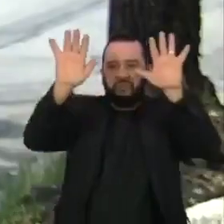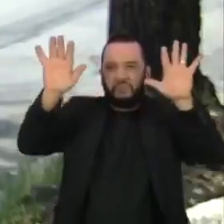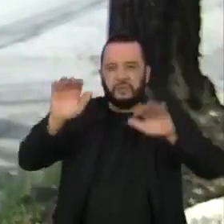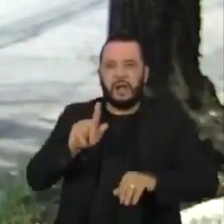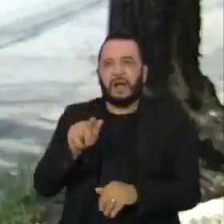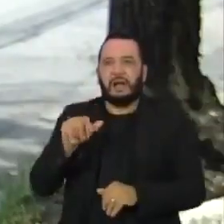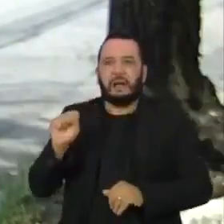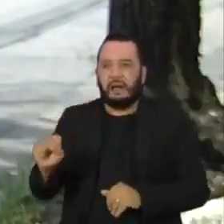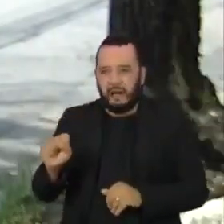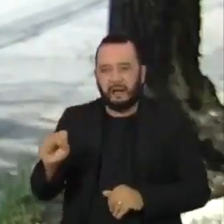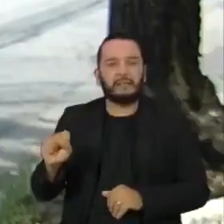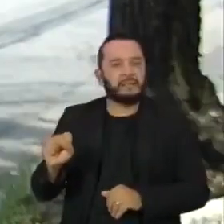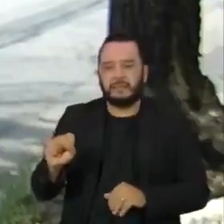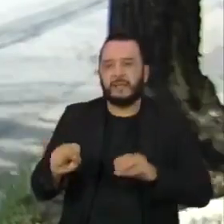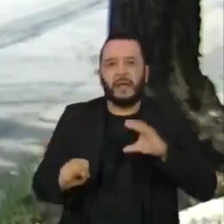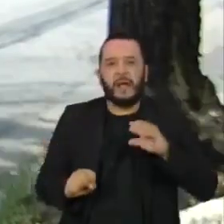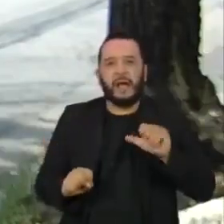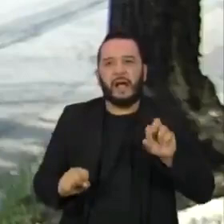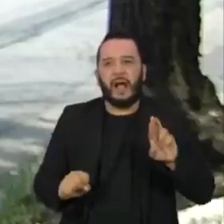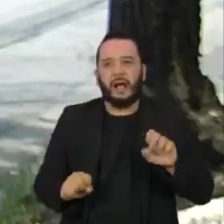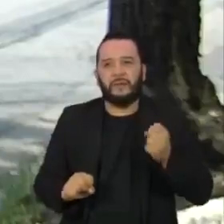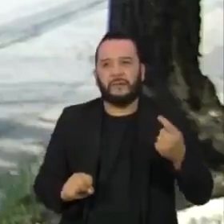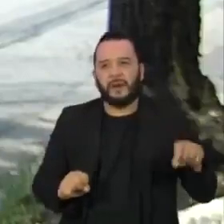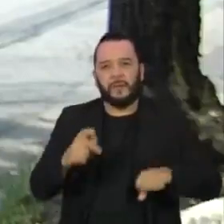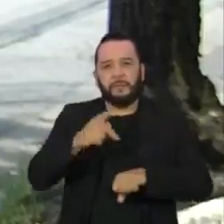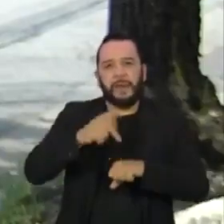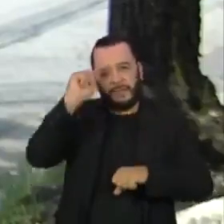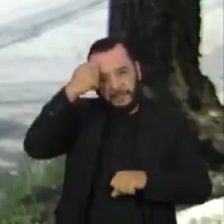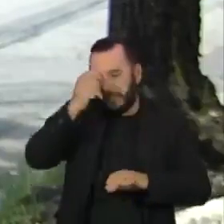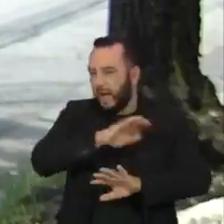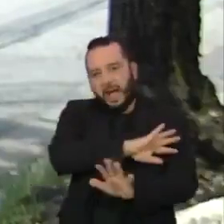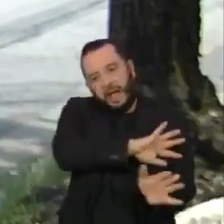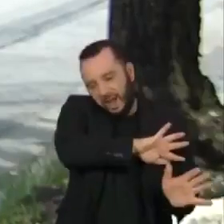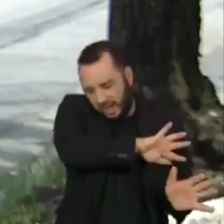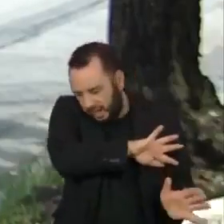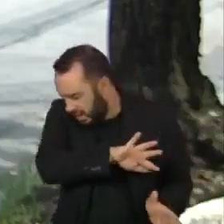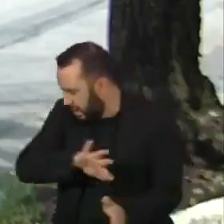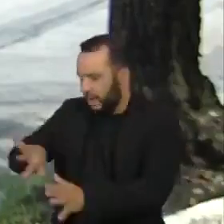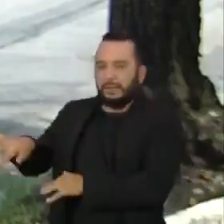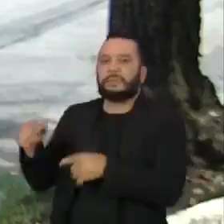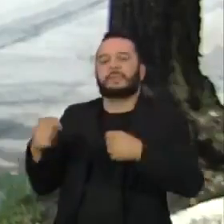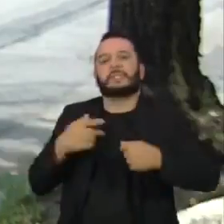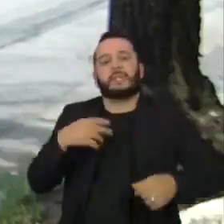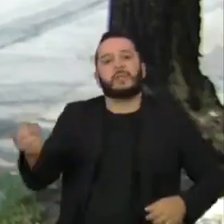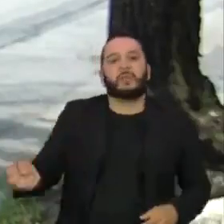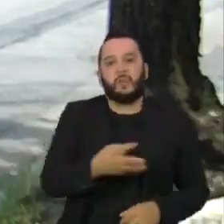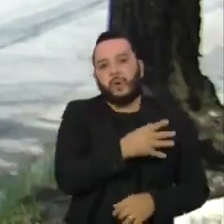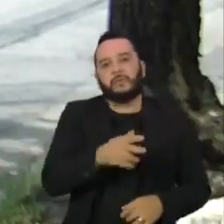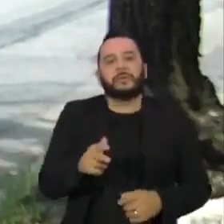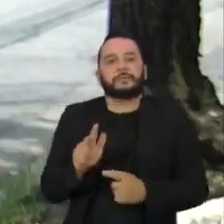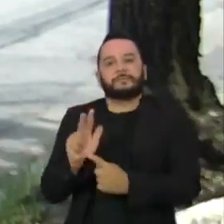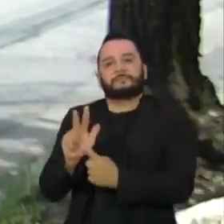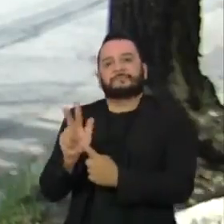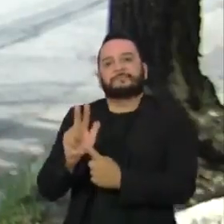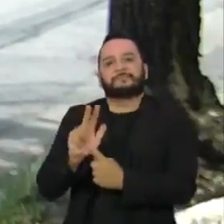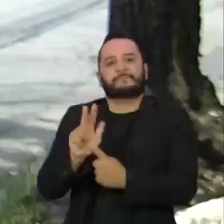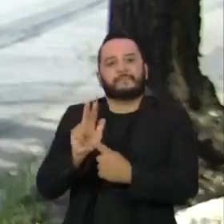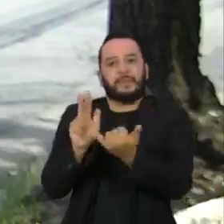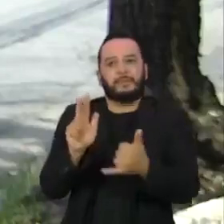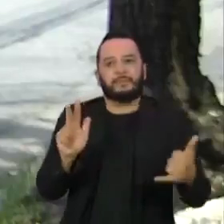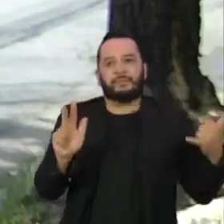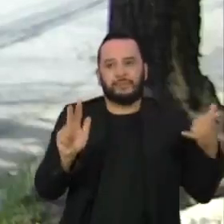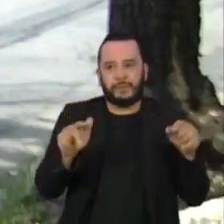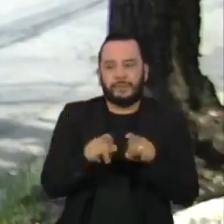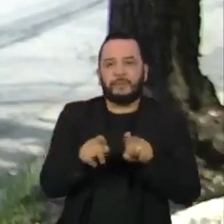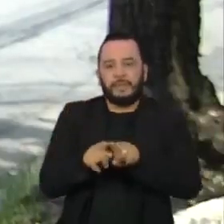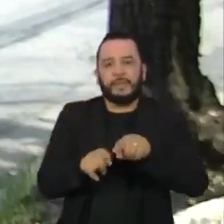deve ser substituído por outro natural e renovável, como as energias eólica e solar. E